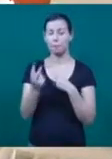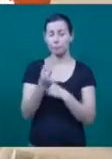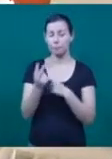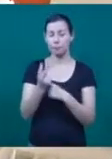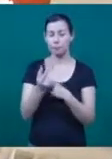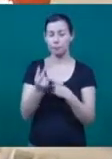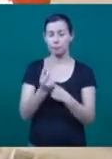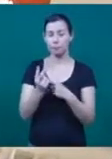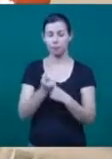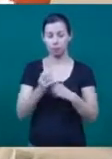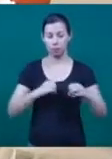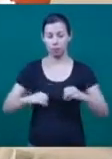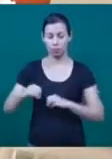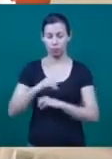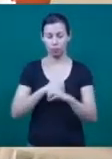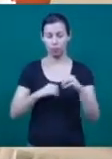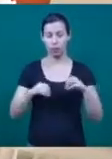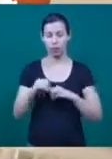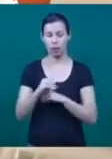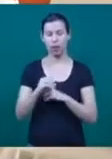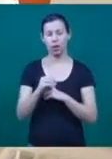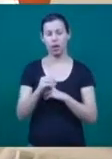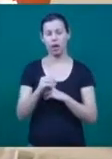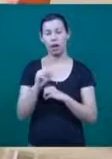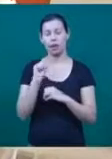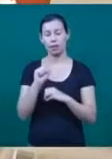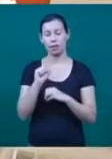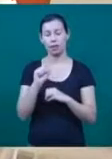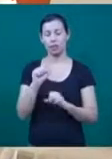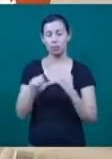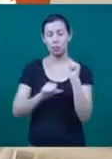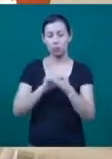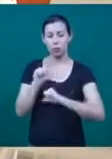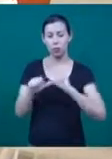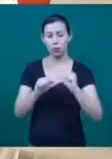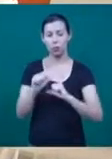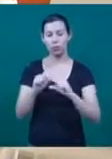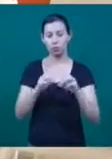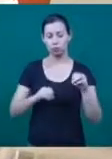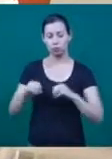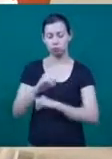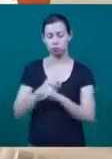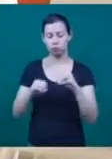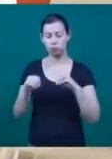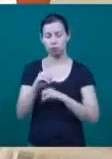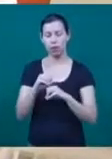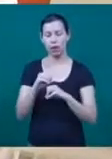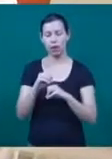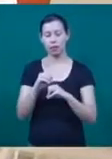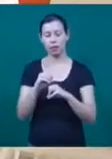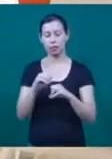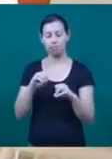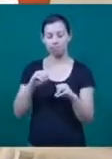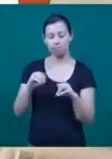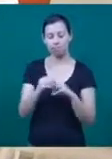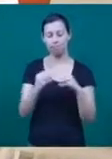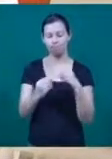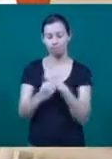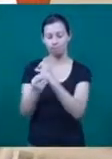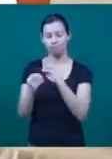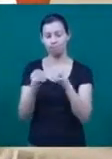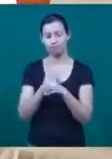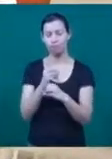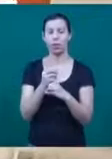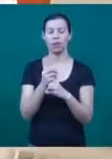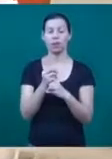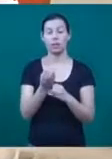sofre algumas transformações e passa a atingir o próprio indivíduo em algumas proteínas que ele